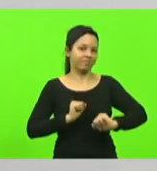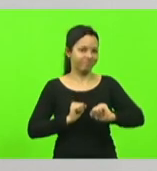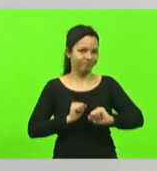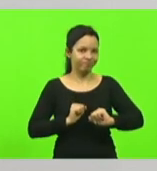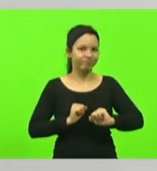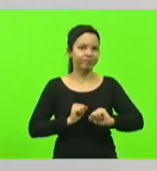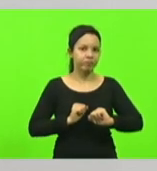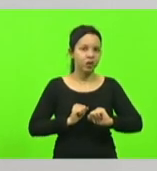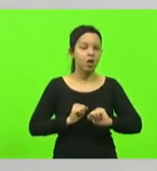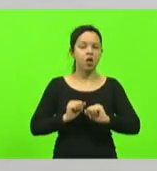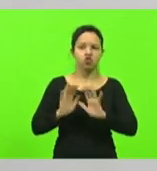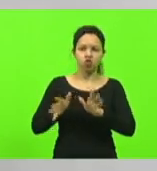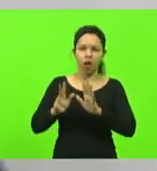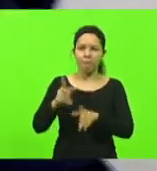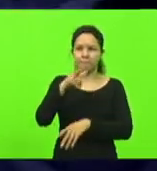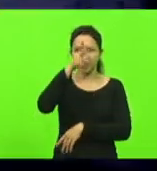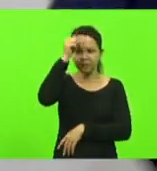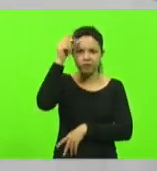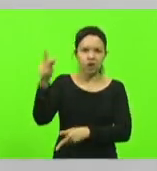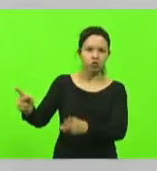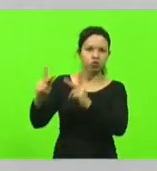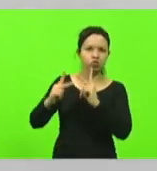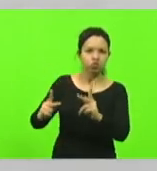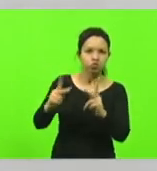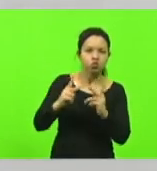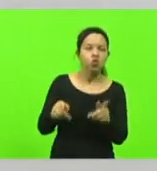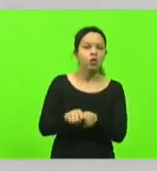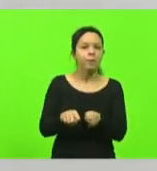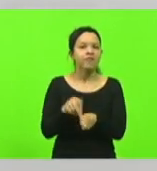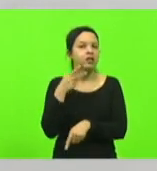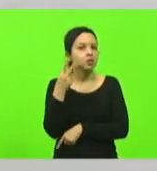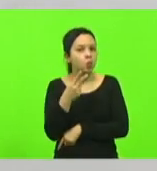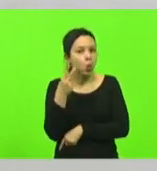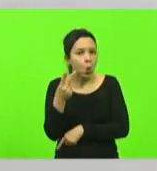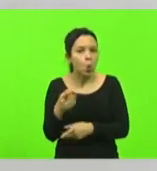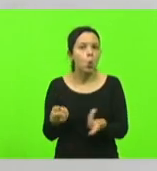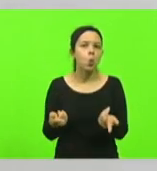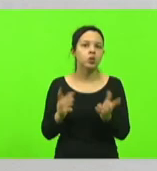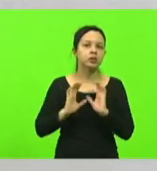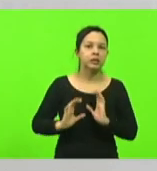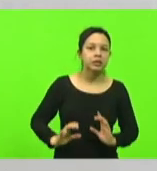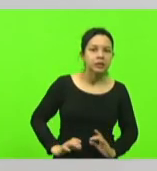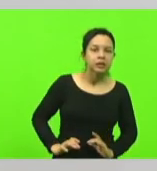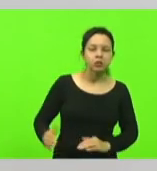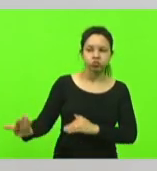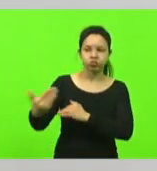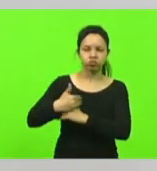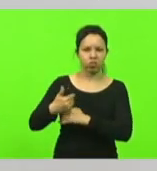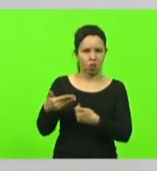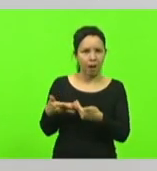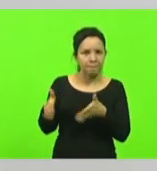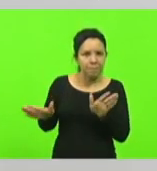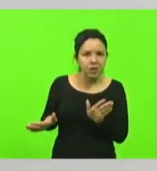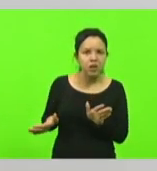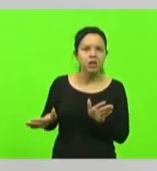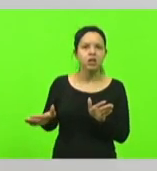visita dos prefeitos, dos vereadores, do cidadão comum, que a gente não abre a porta somente para